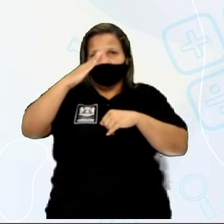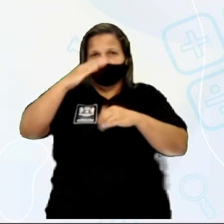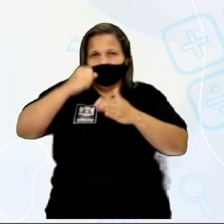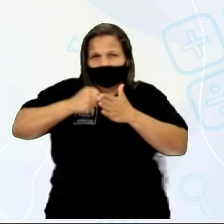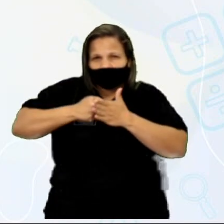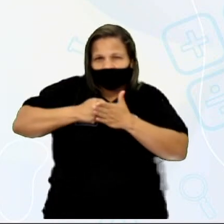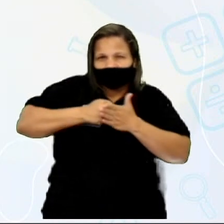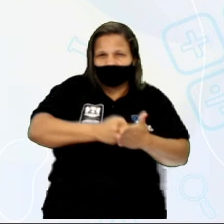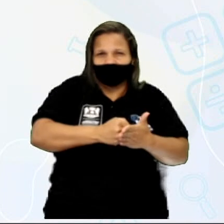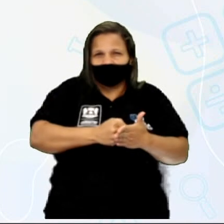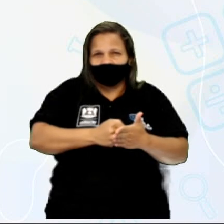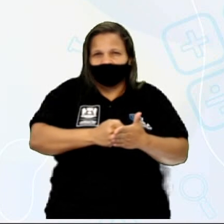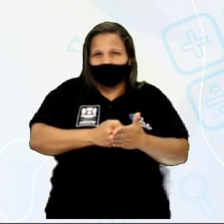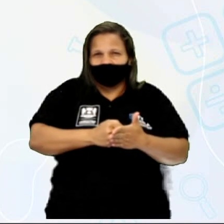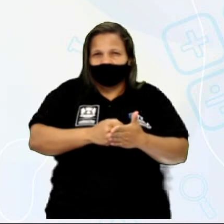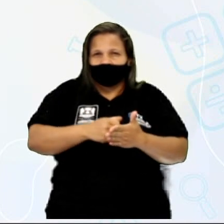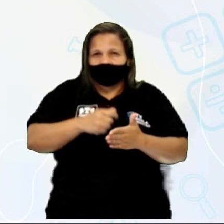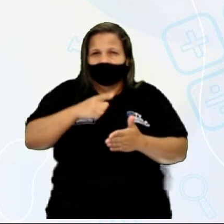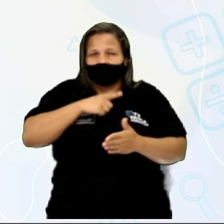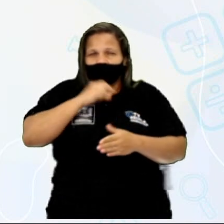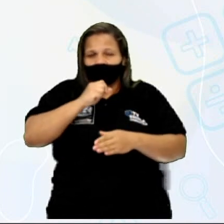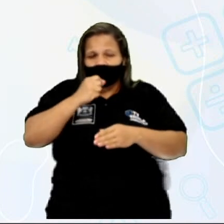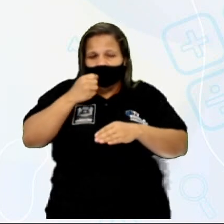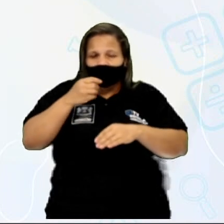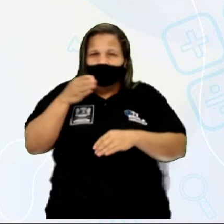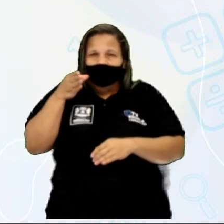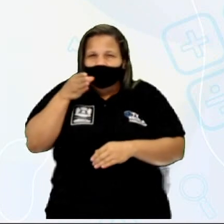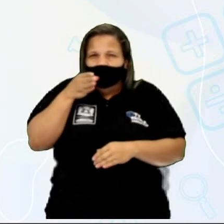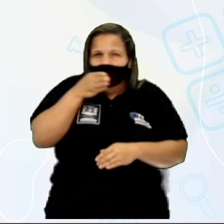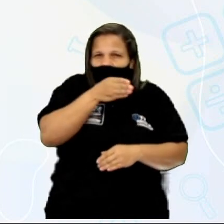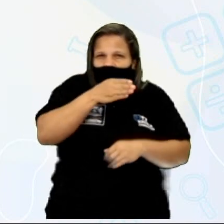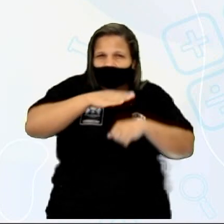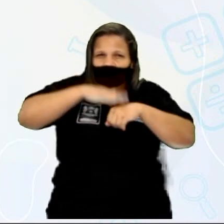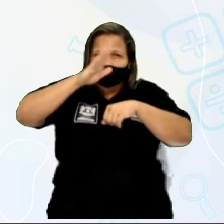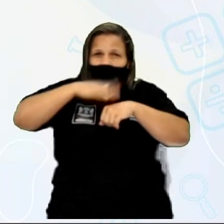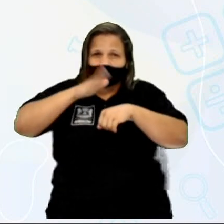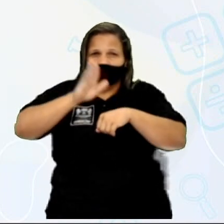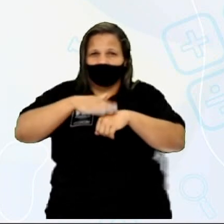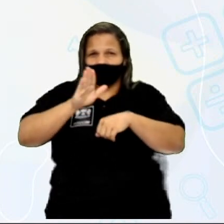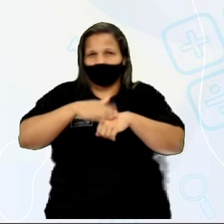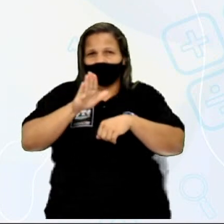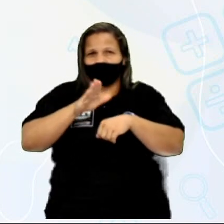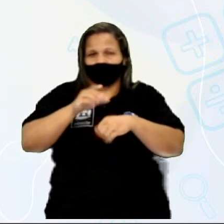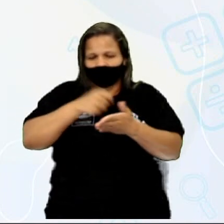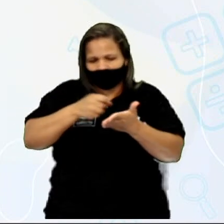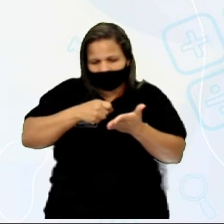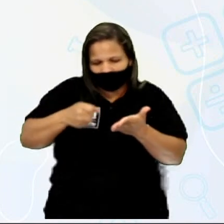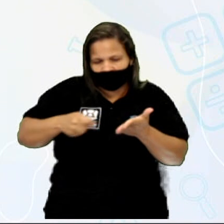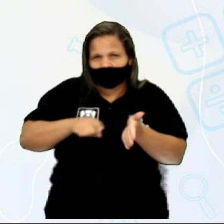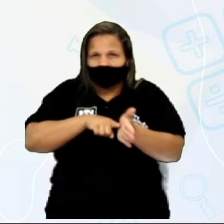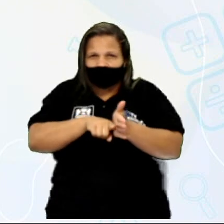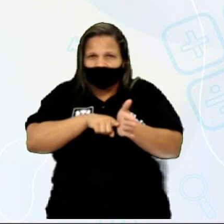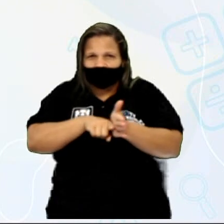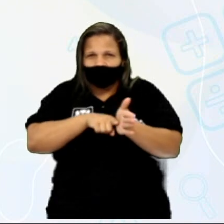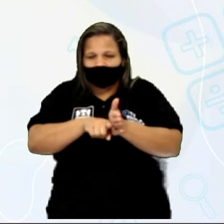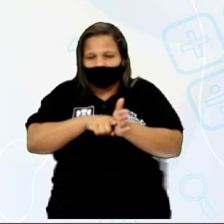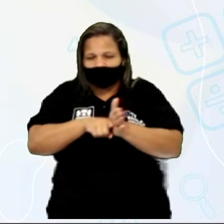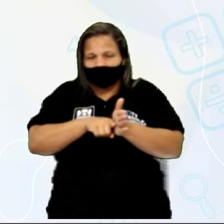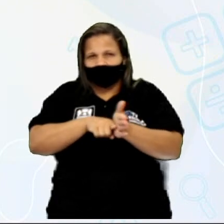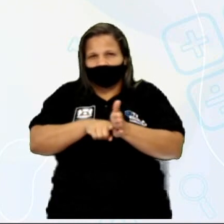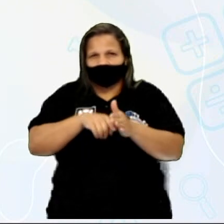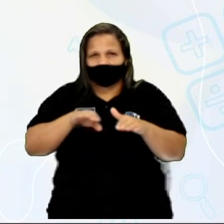é aquele aparelho que esquenta mais, né? Faz essa pesquisa, escreve aí no caderno, certo? Qual é